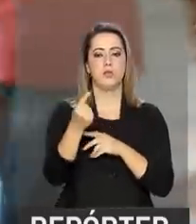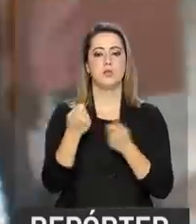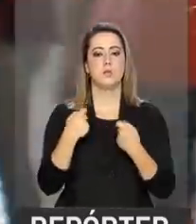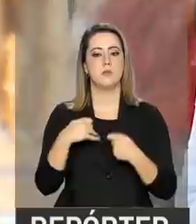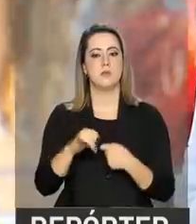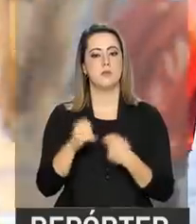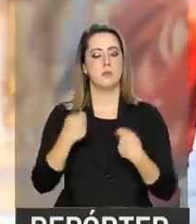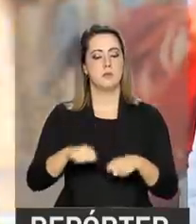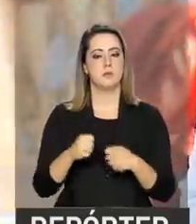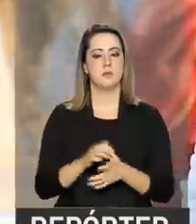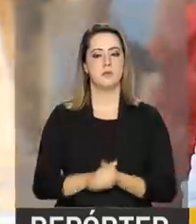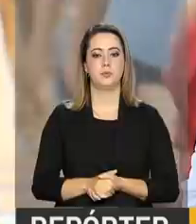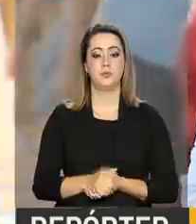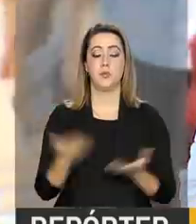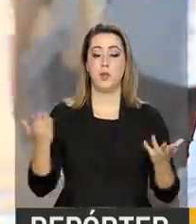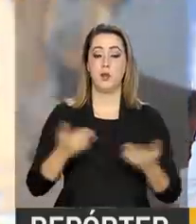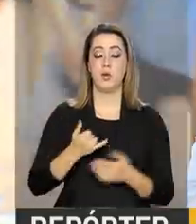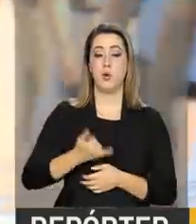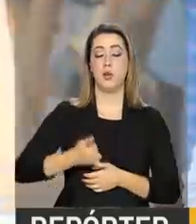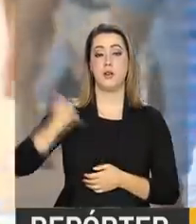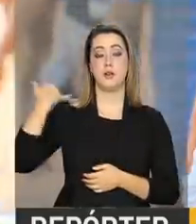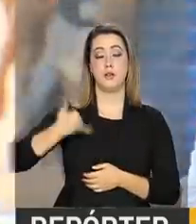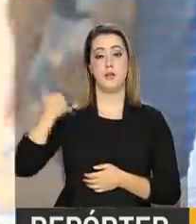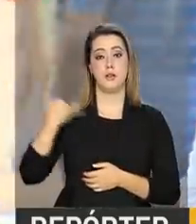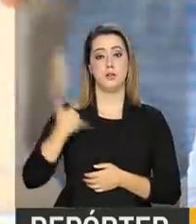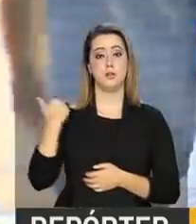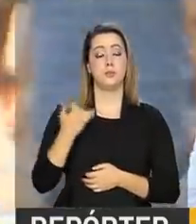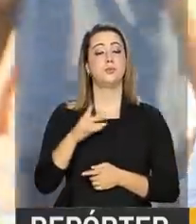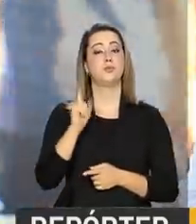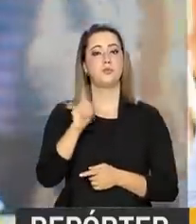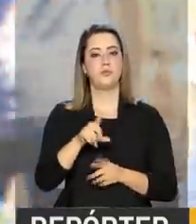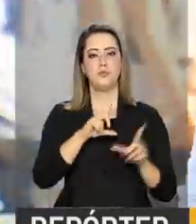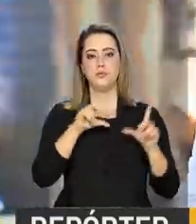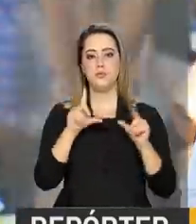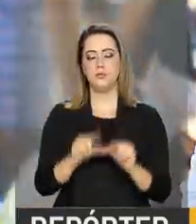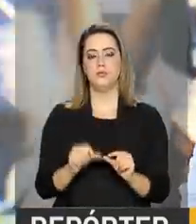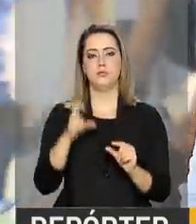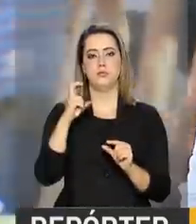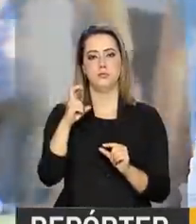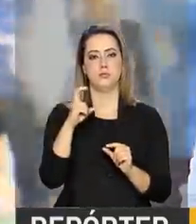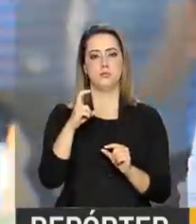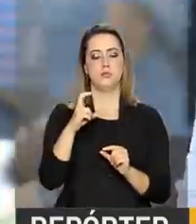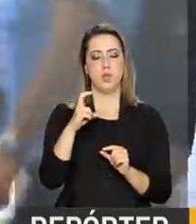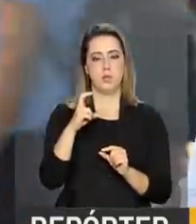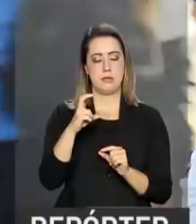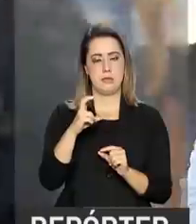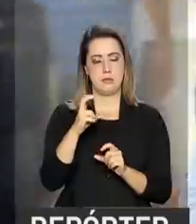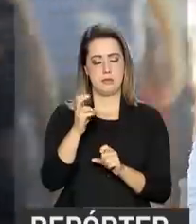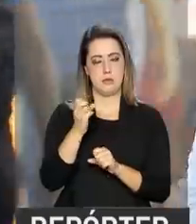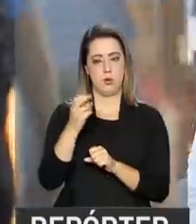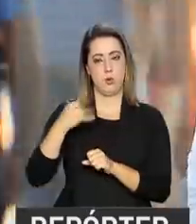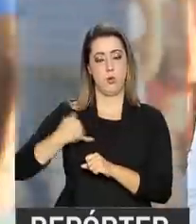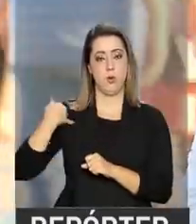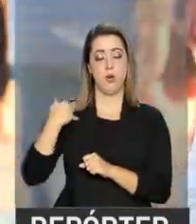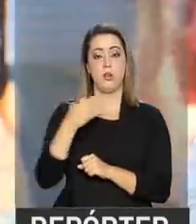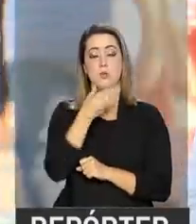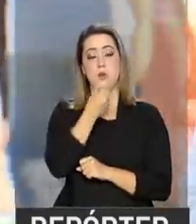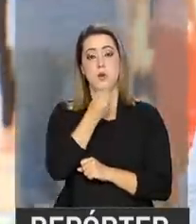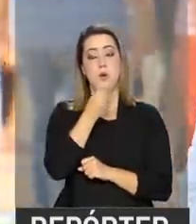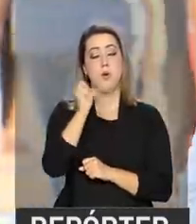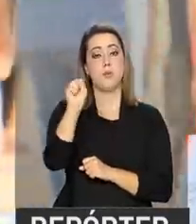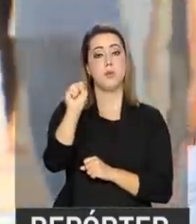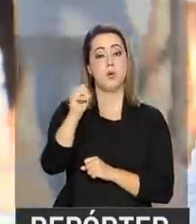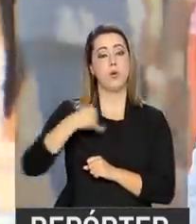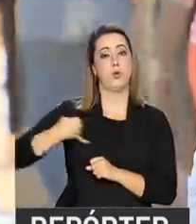emergência. Agora, a idade mínima para sacar o PIS-PASEP foi reduzida em 5 anos para homens e em 8 anos para mulheres.